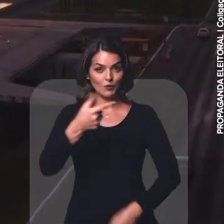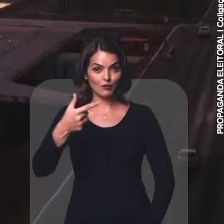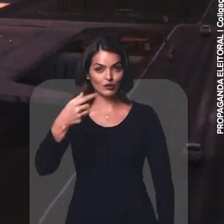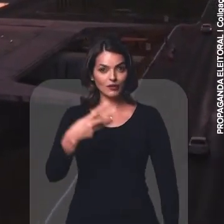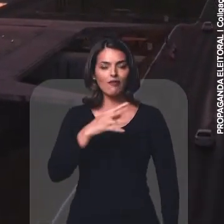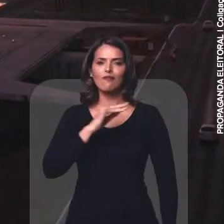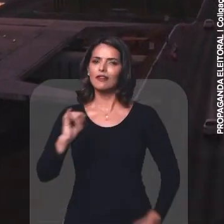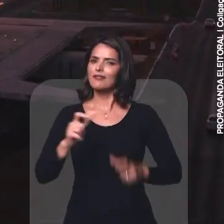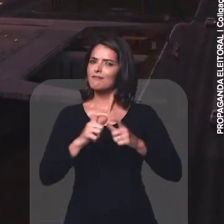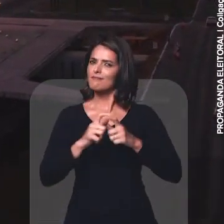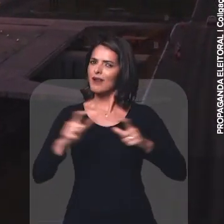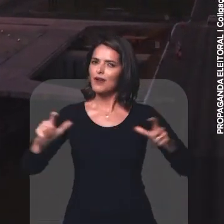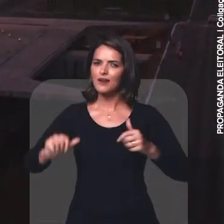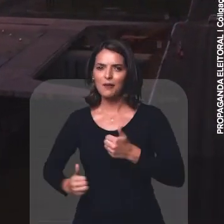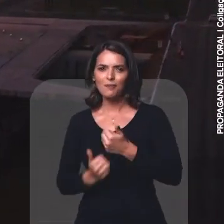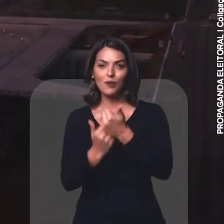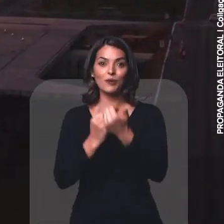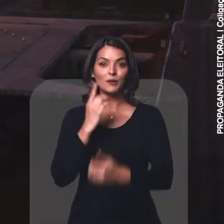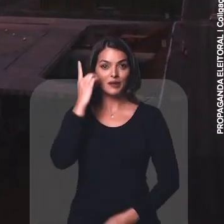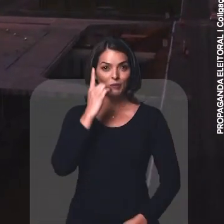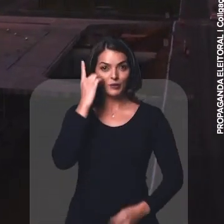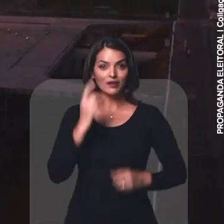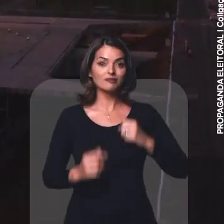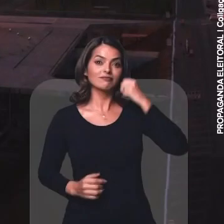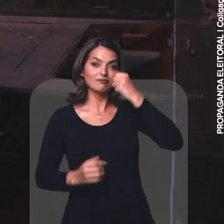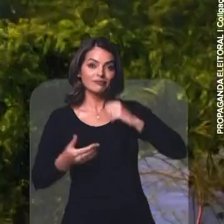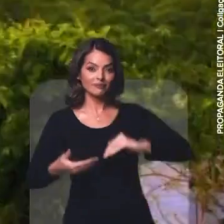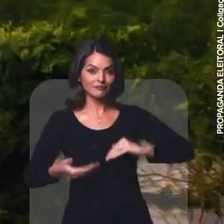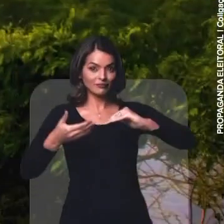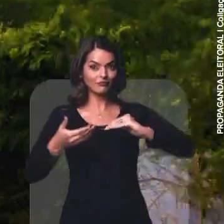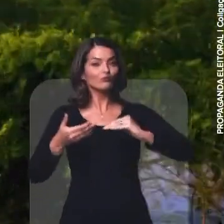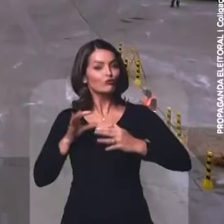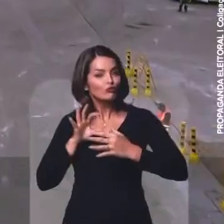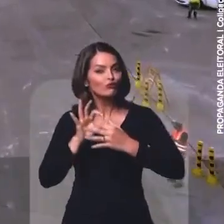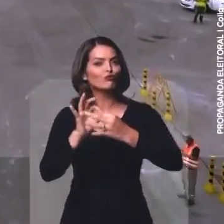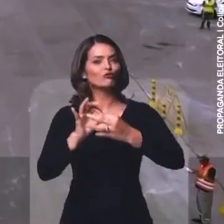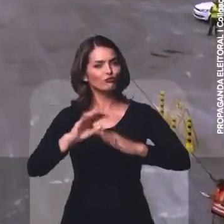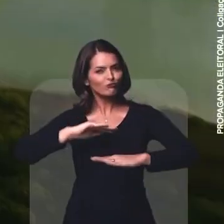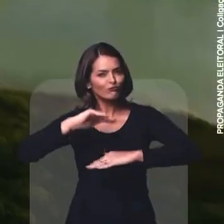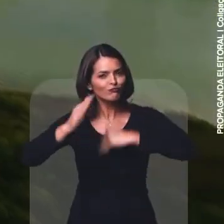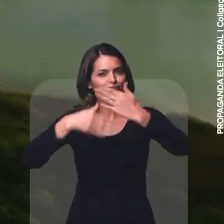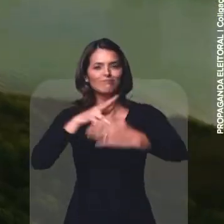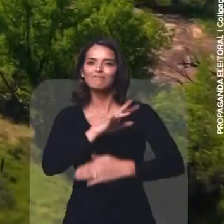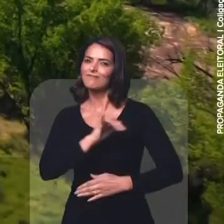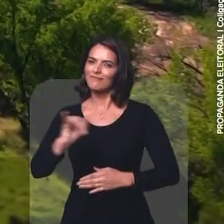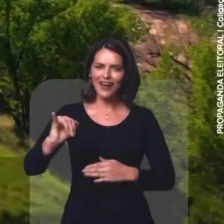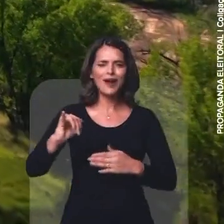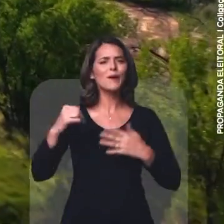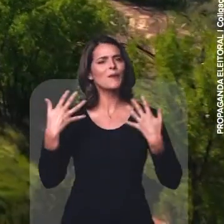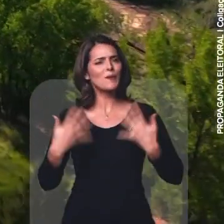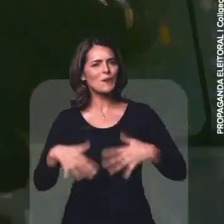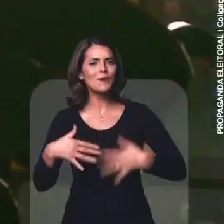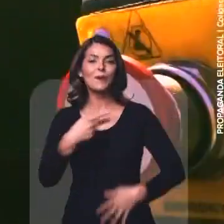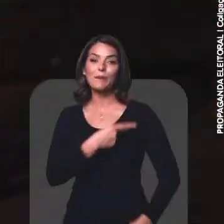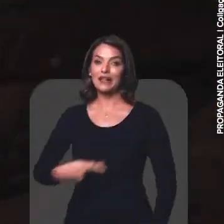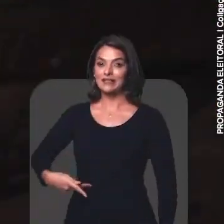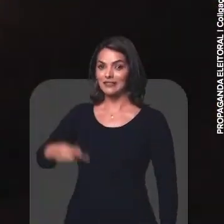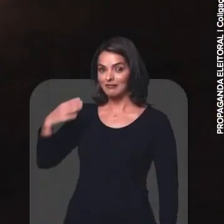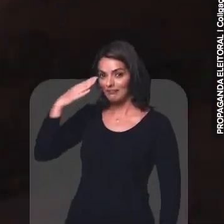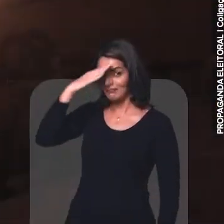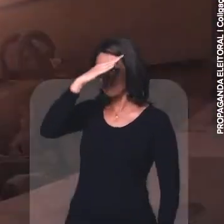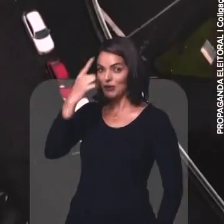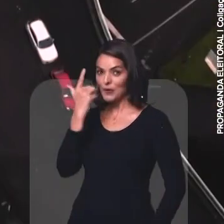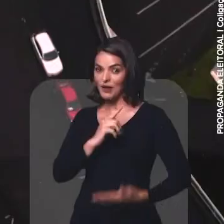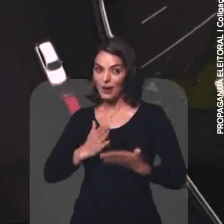finalmente vai ter a maioria no Congresso. E junto com os representantes que você escolheu, o presidente Bolsonaro